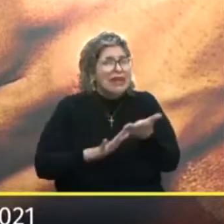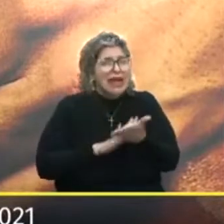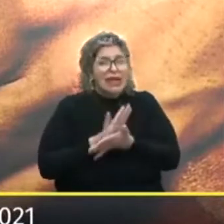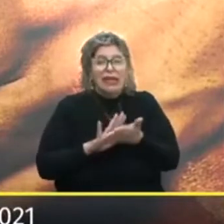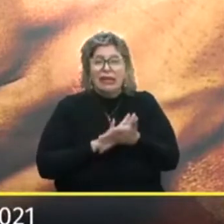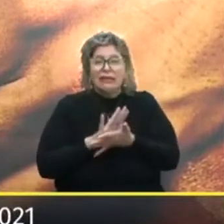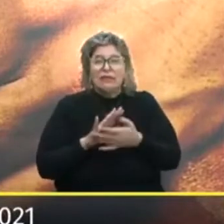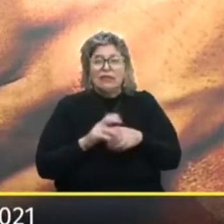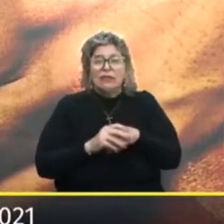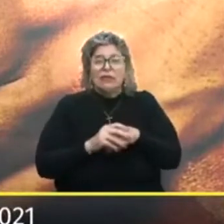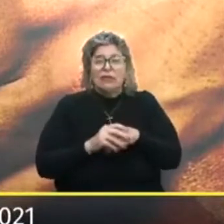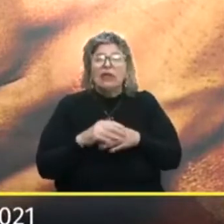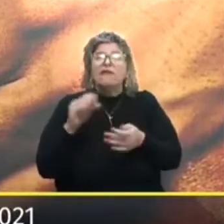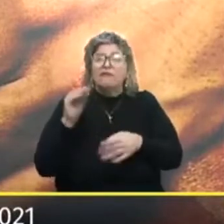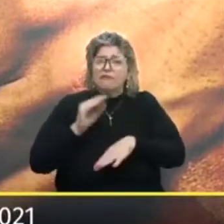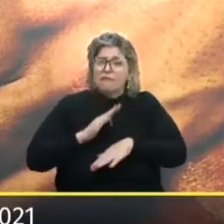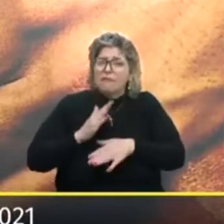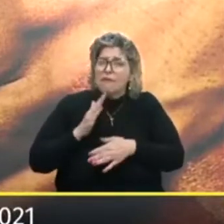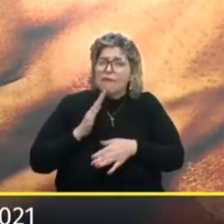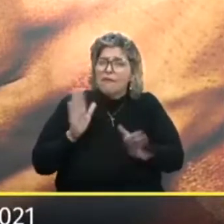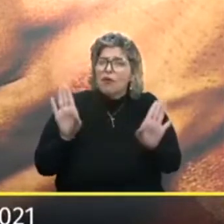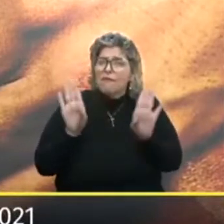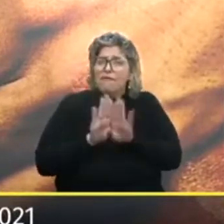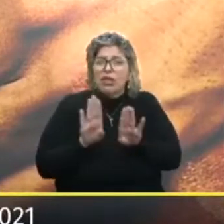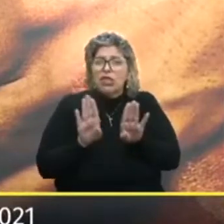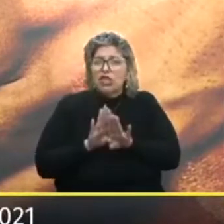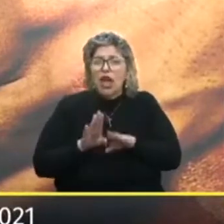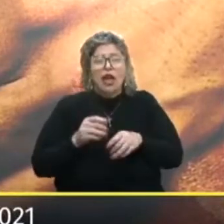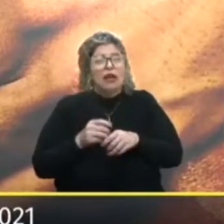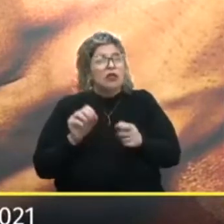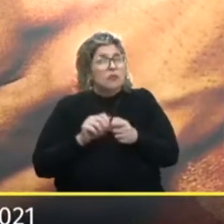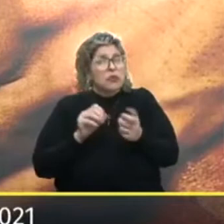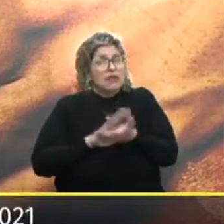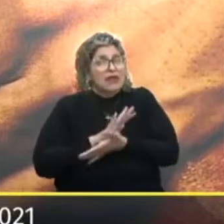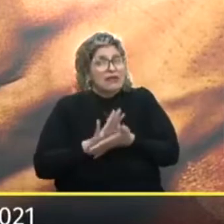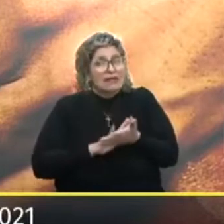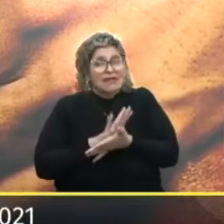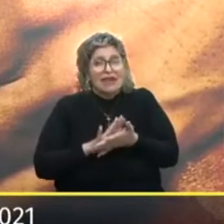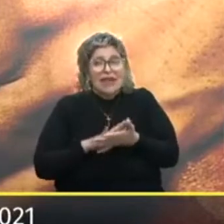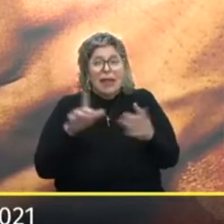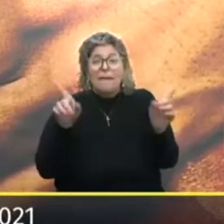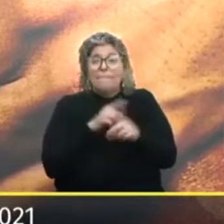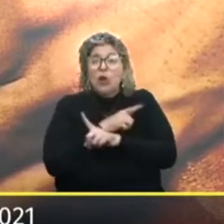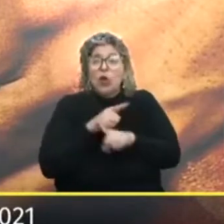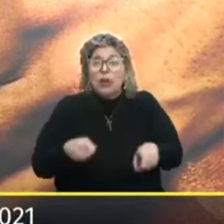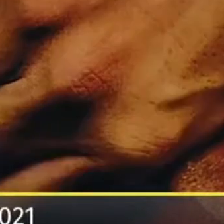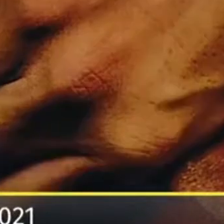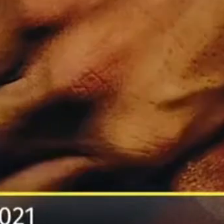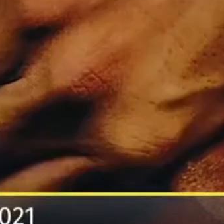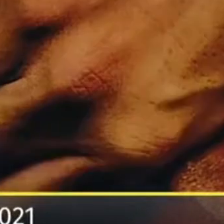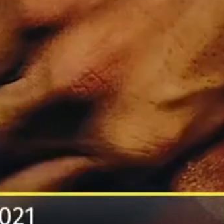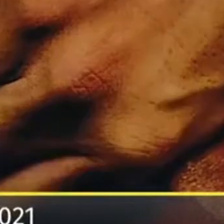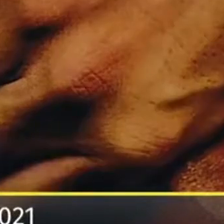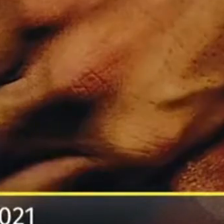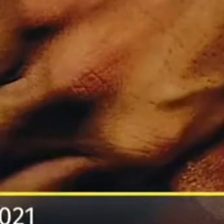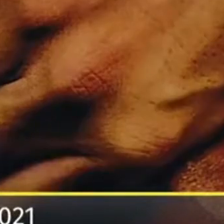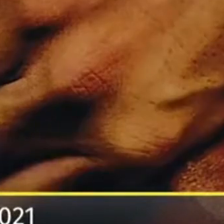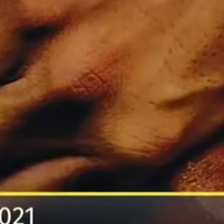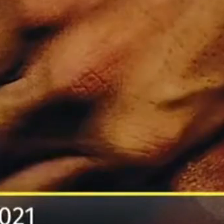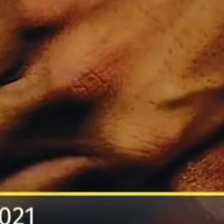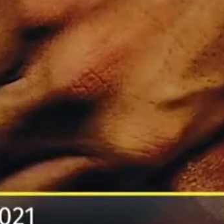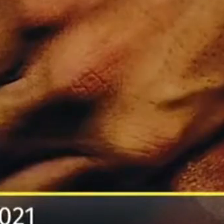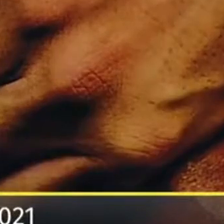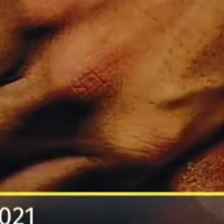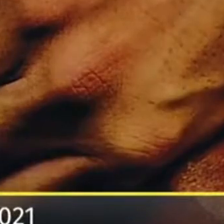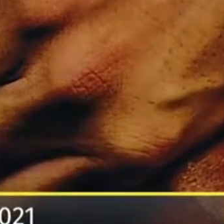E ficou por muito tempo No primeiro momento Fechado Sem que pudesse fazer Muitas vezes Proibiram Teve caso Até de proibição Do